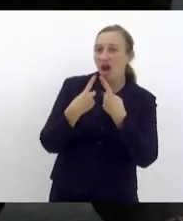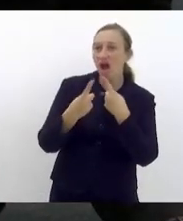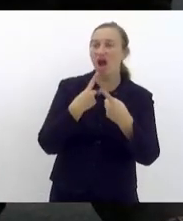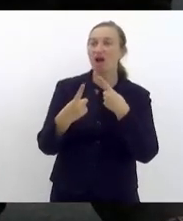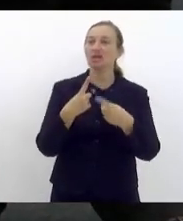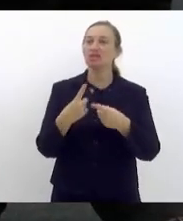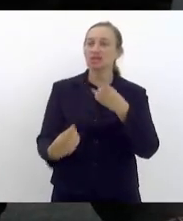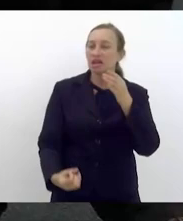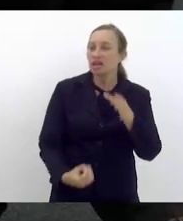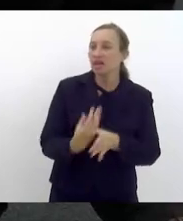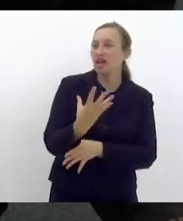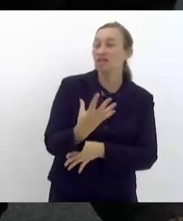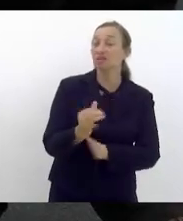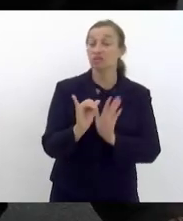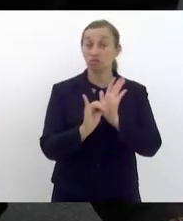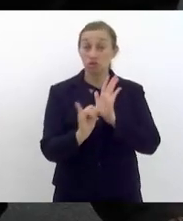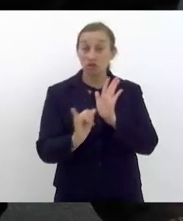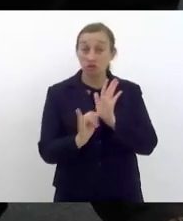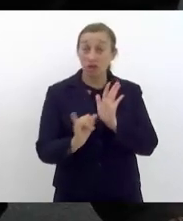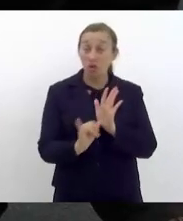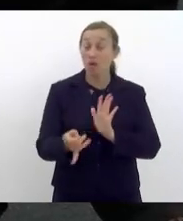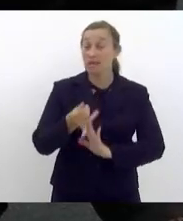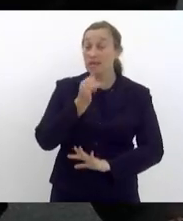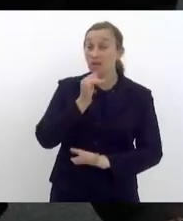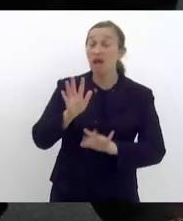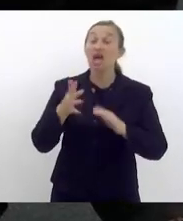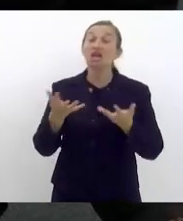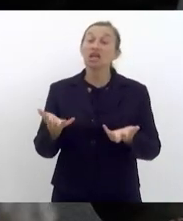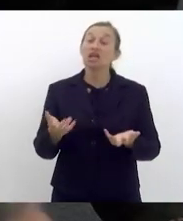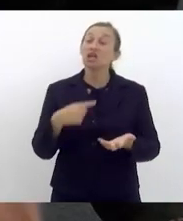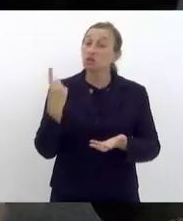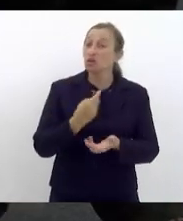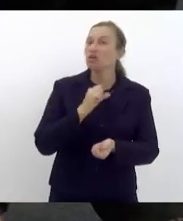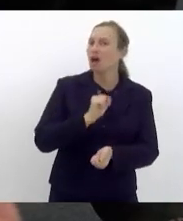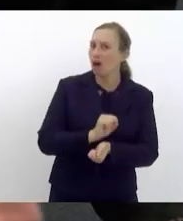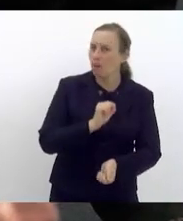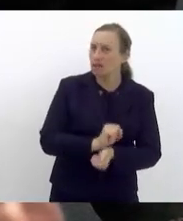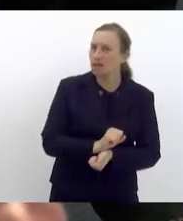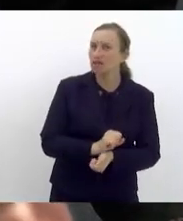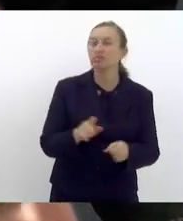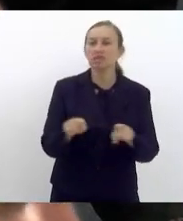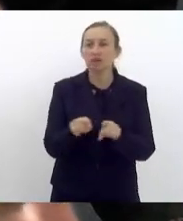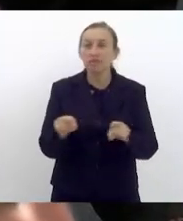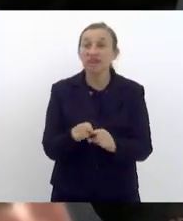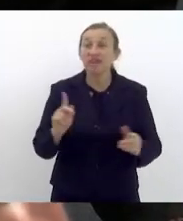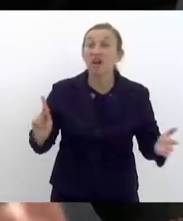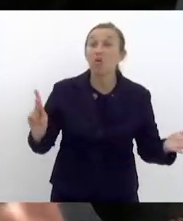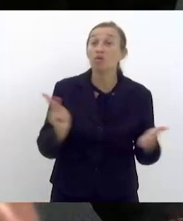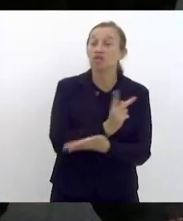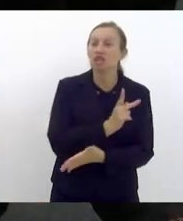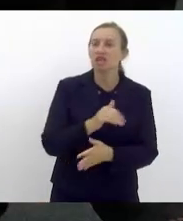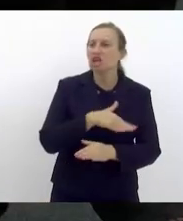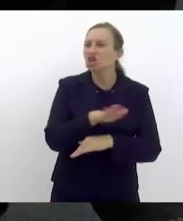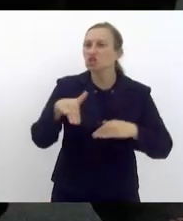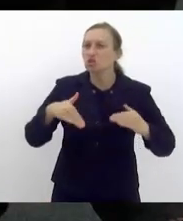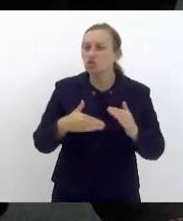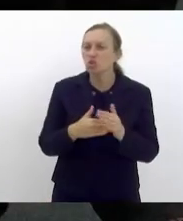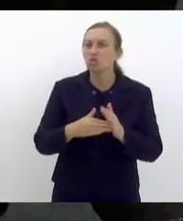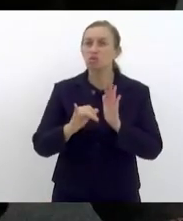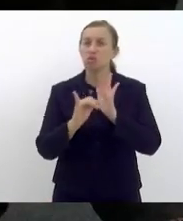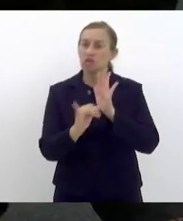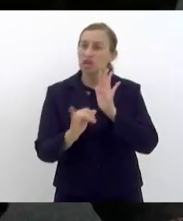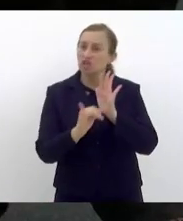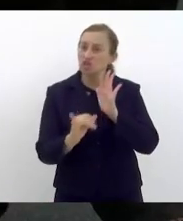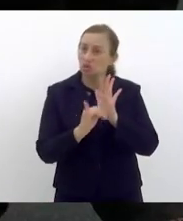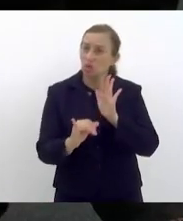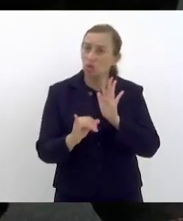confecção, por exemplo, desse edital. E é isso que a gente espera que aconteça em todos os editais de